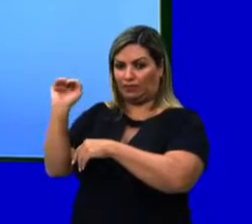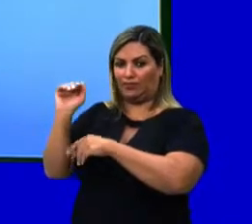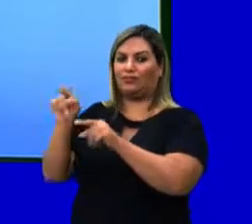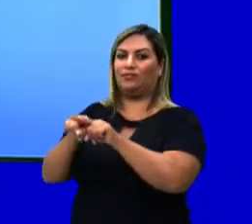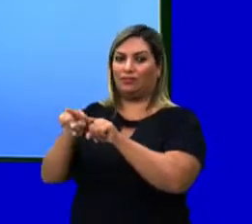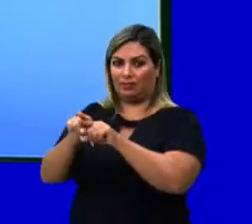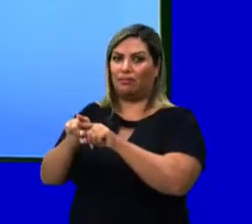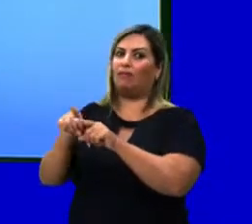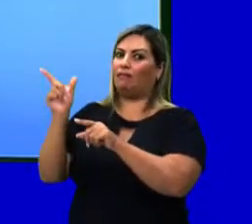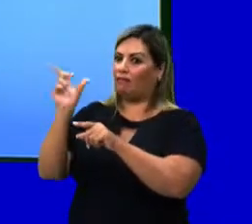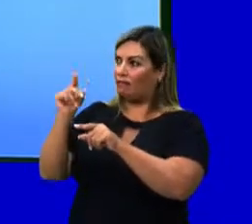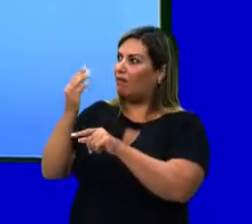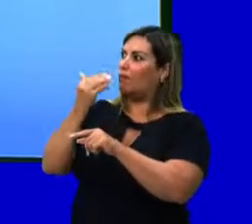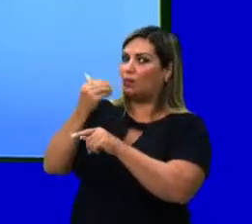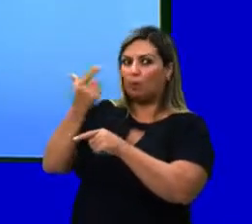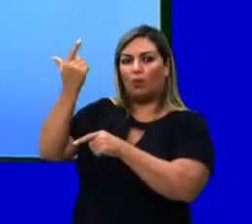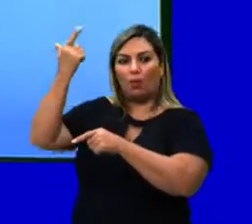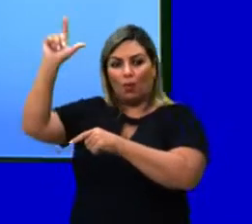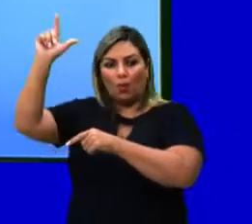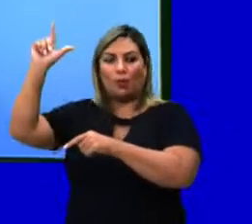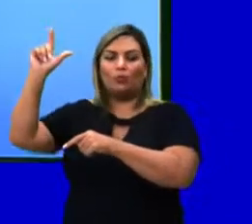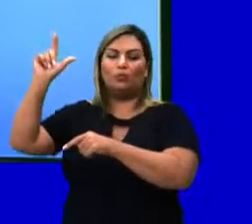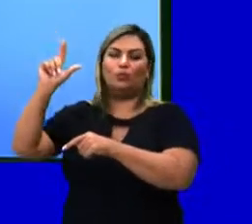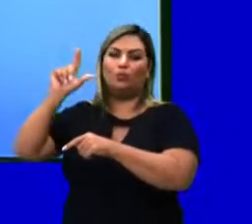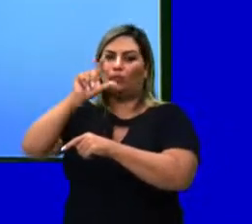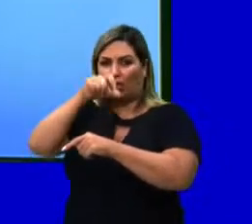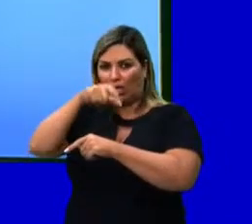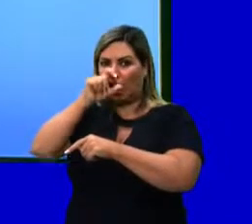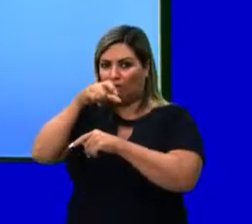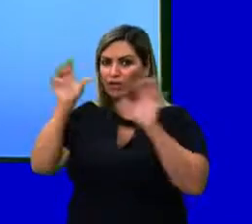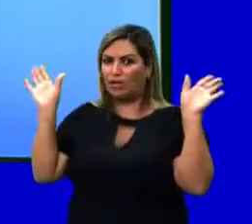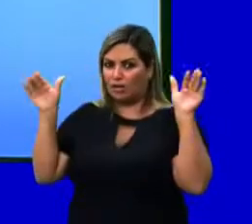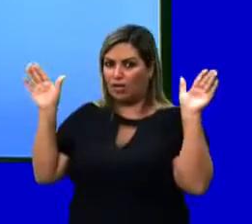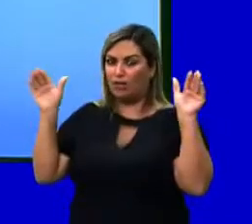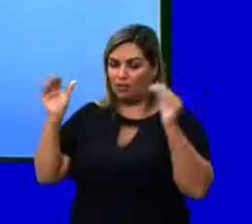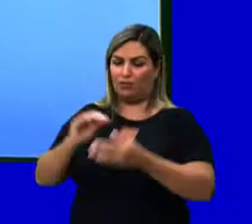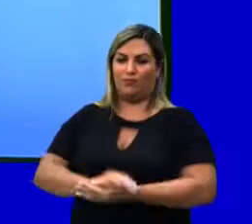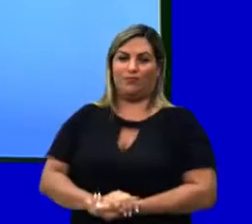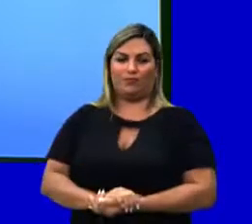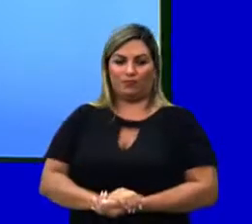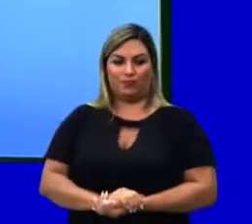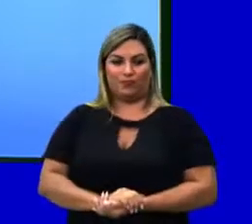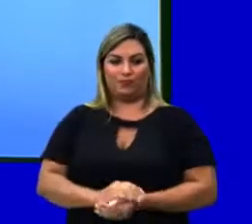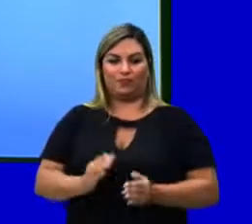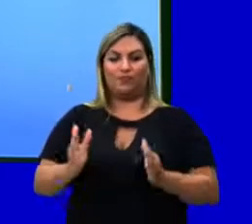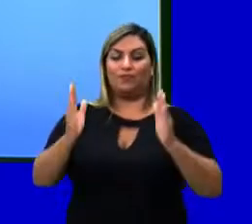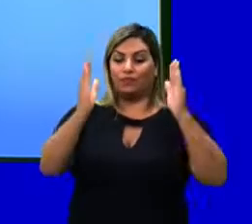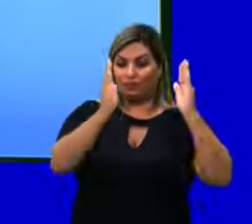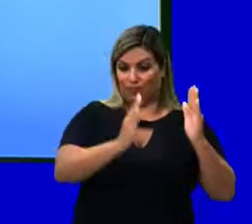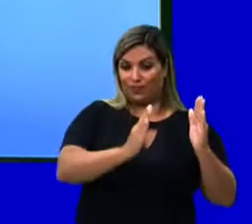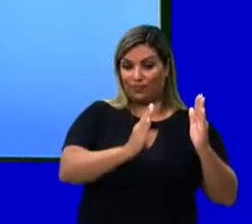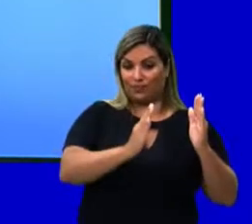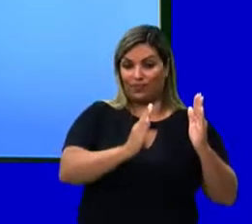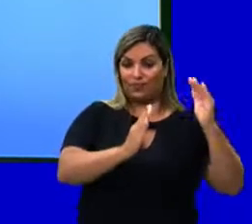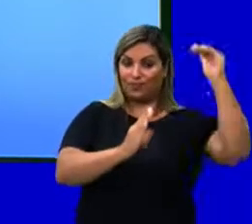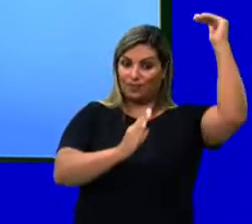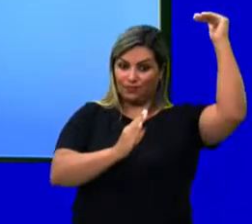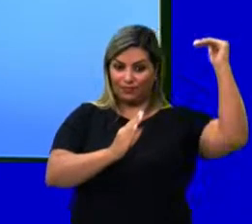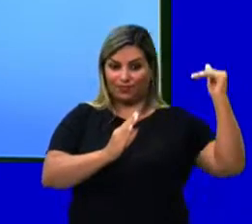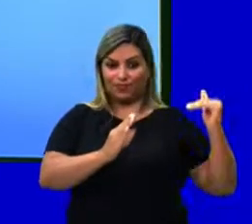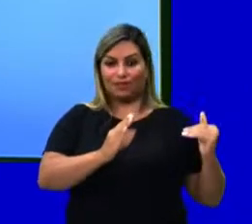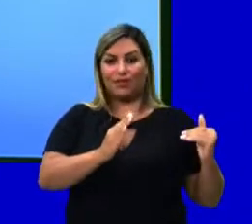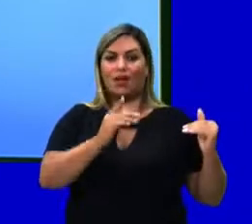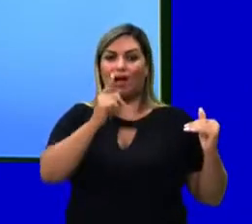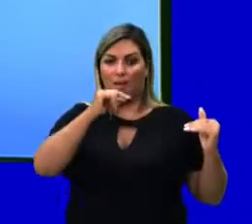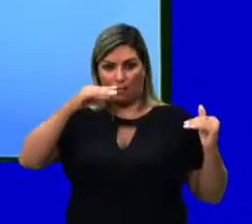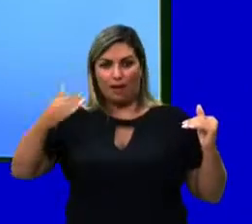também serve de alimento para mais um organismo carnívoro, uma ave de rapina. Enquanto que, numa cadeia alimentar marinha,